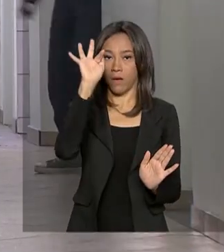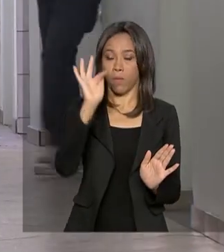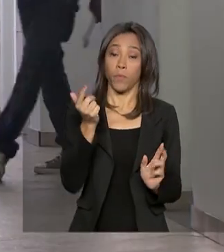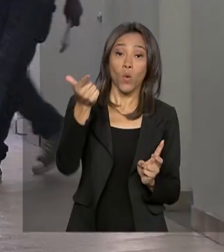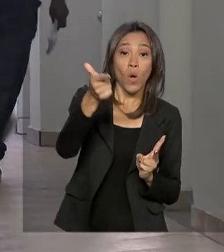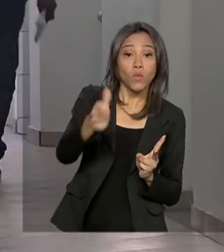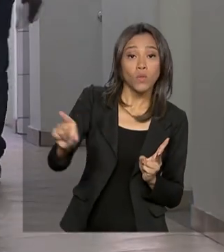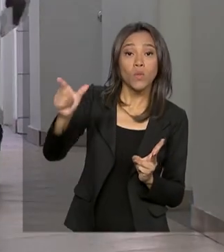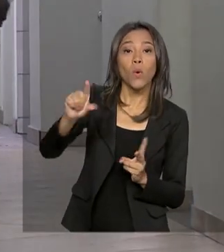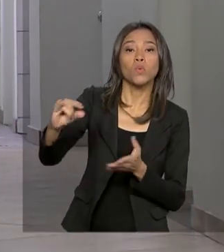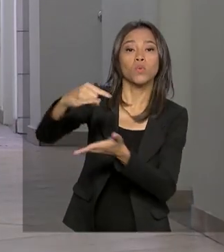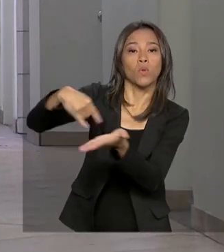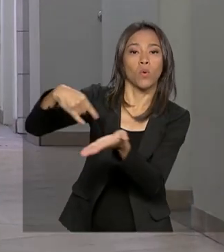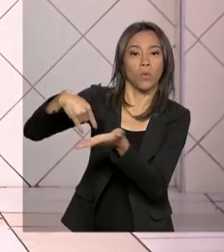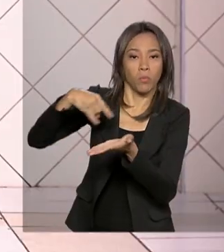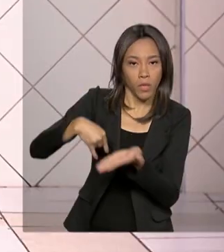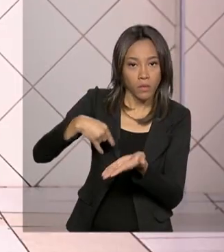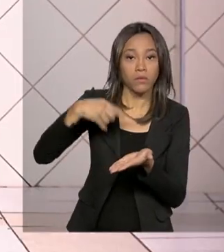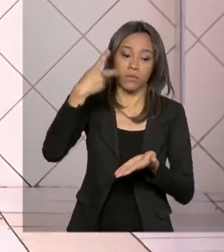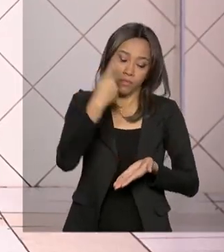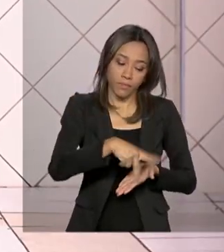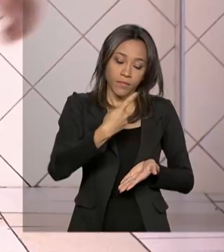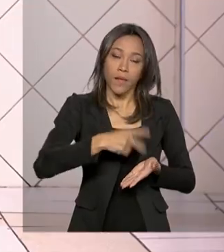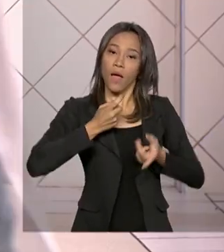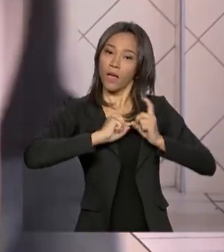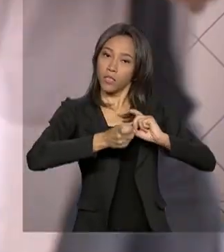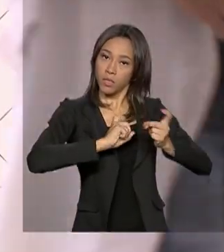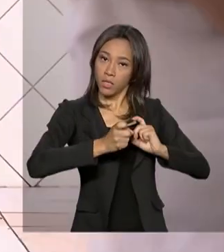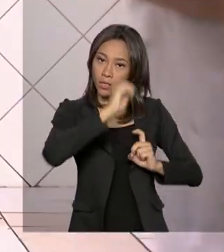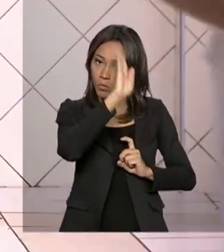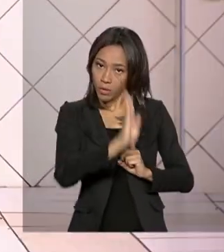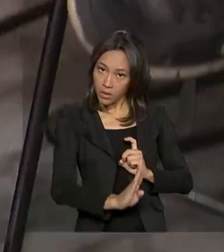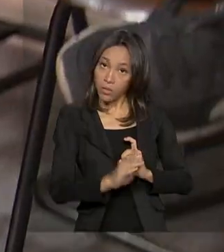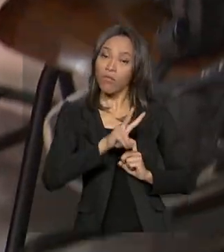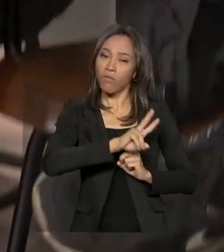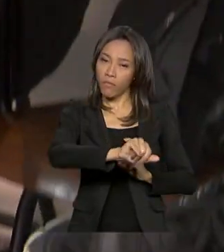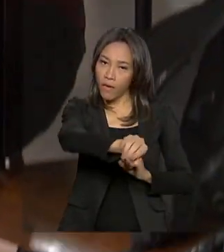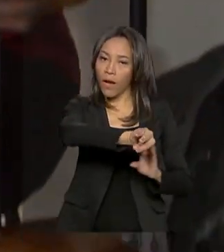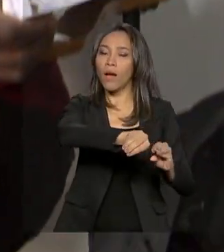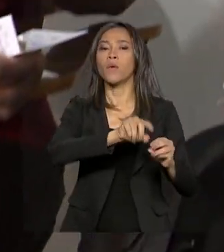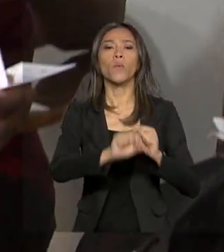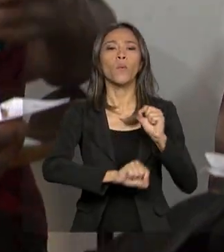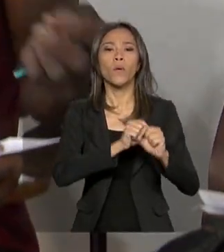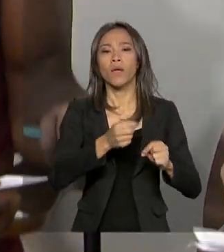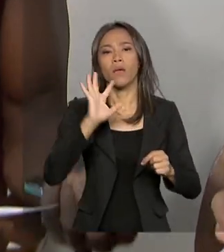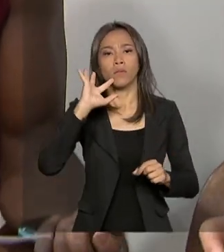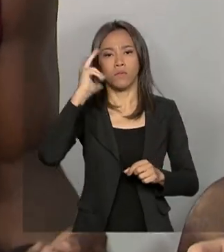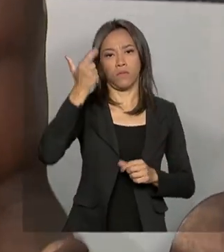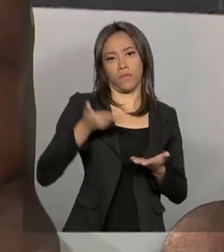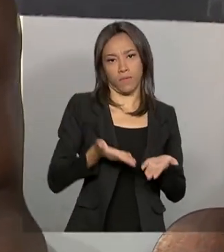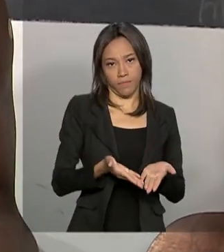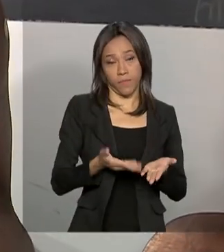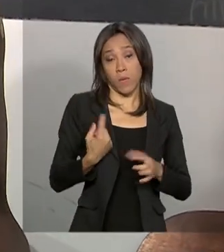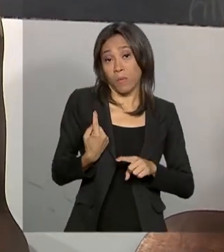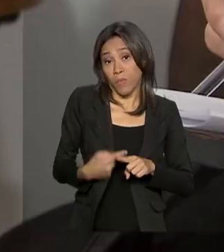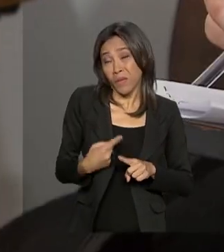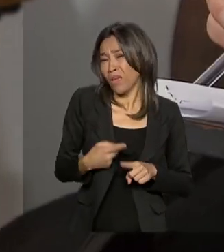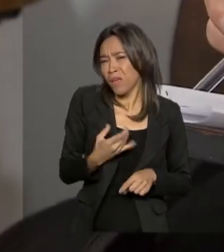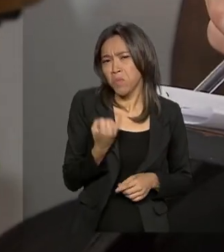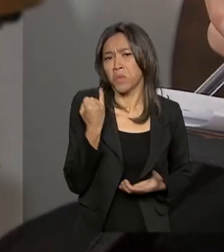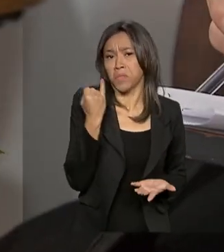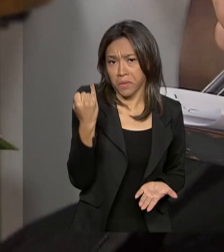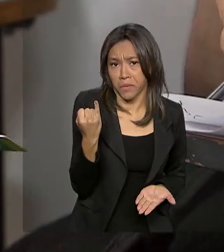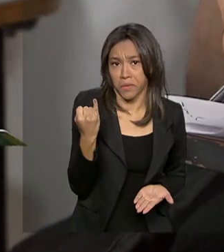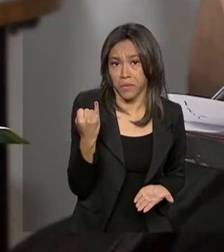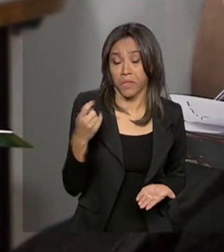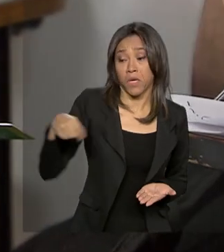outros registros, a própria administração pública brasileira se encarrega de correr atrás. Bom, e por que isso é importante, né?